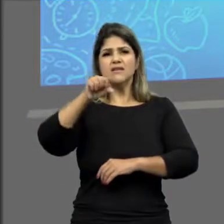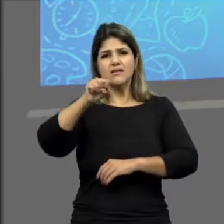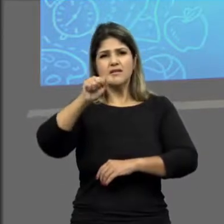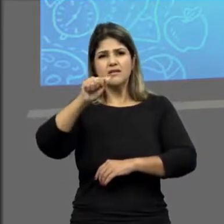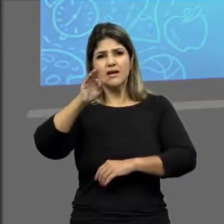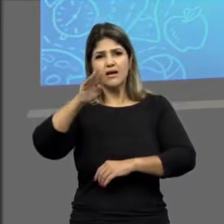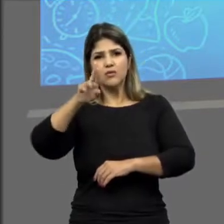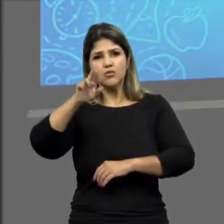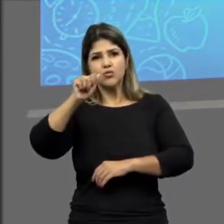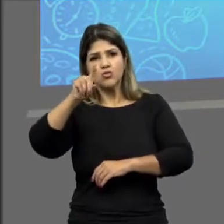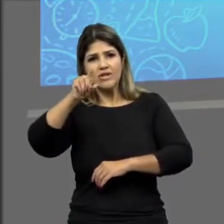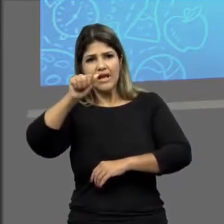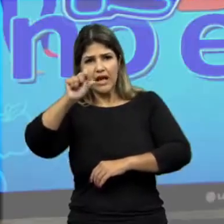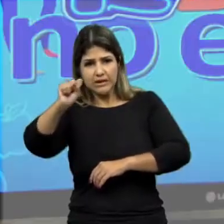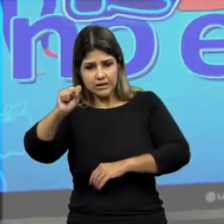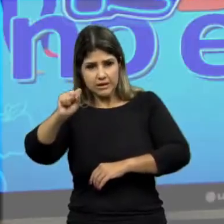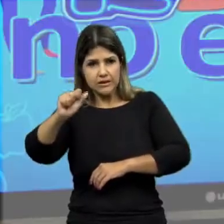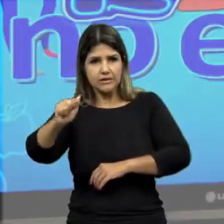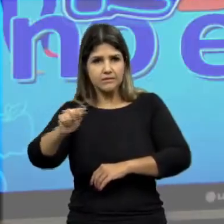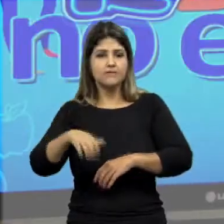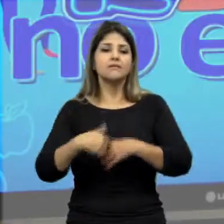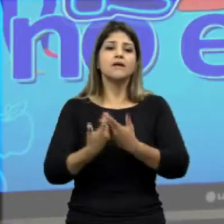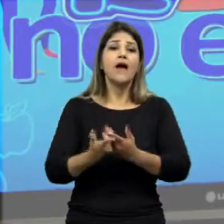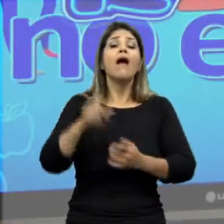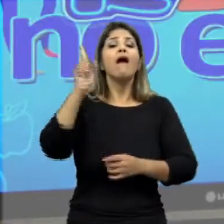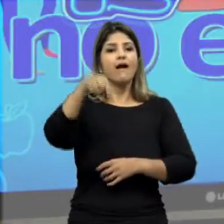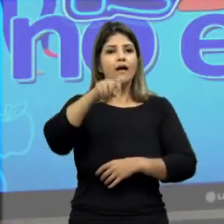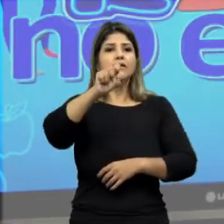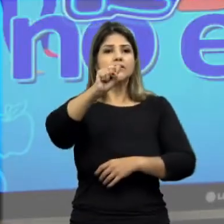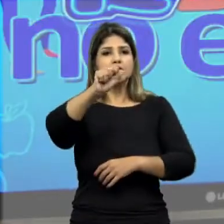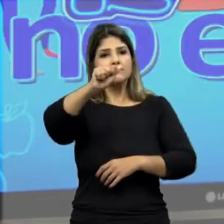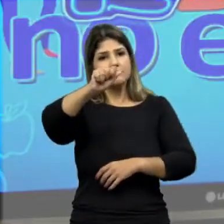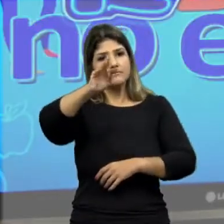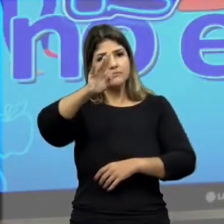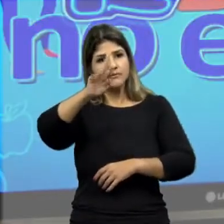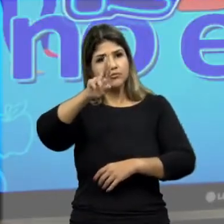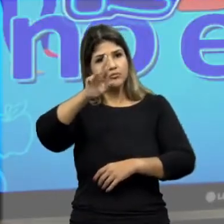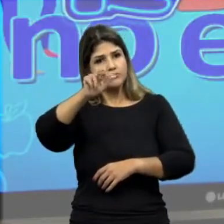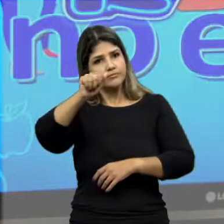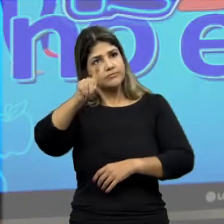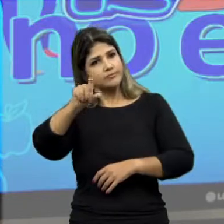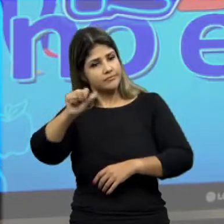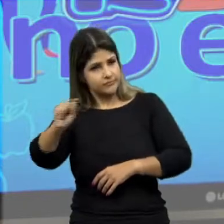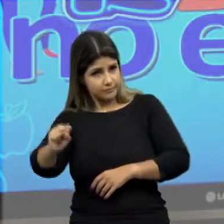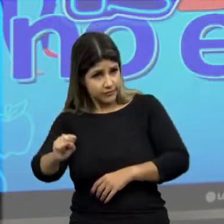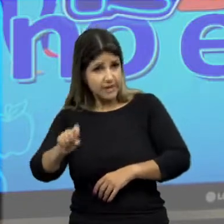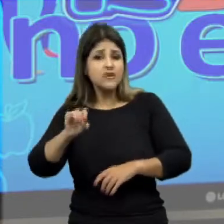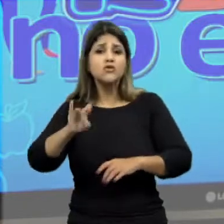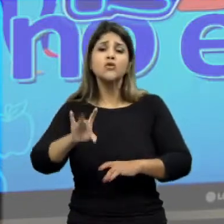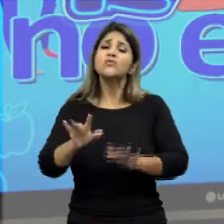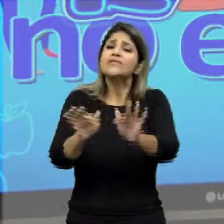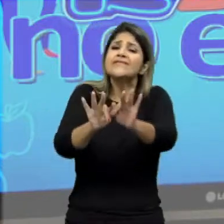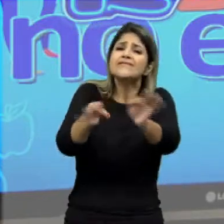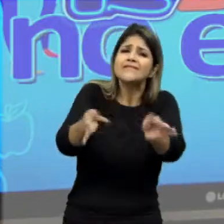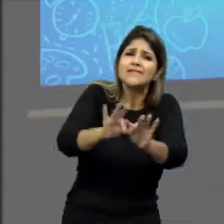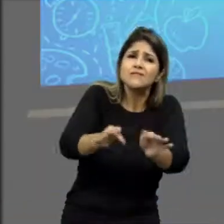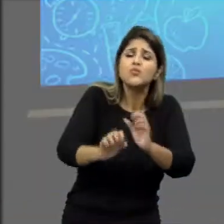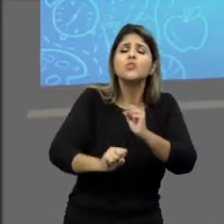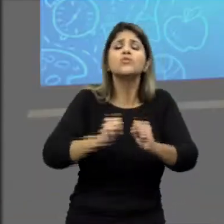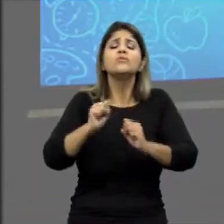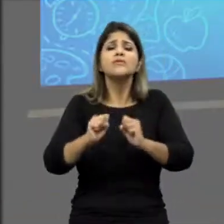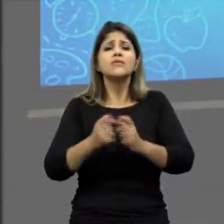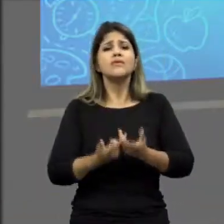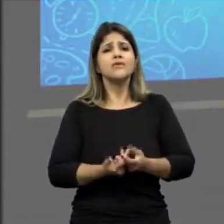insaturada, no caso. Ela é uma cadeia saturada. Entre carbonos, eu só tenho ligações simples.